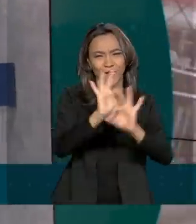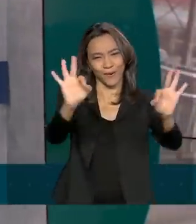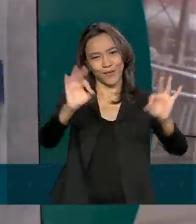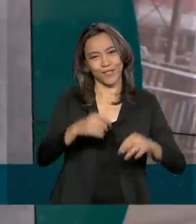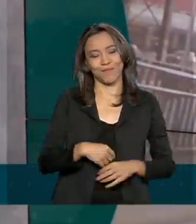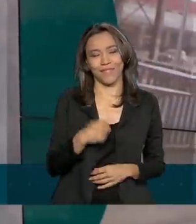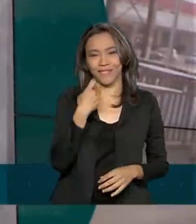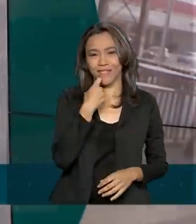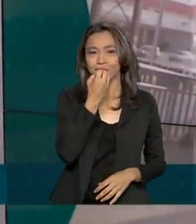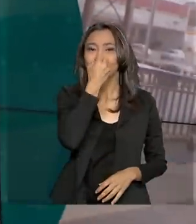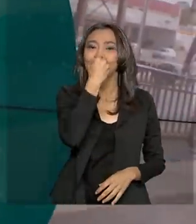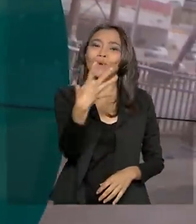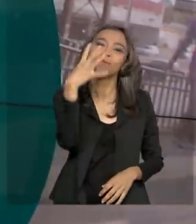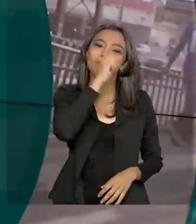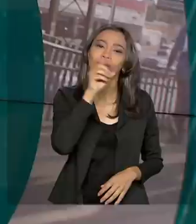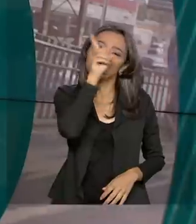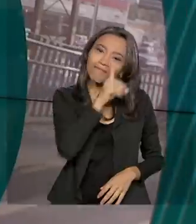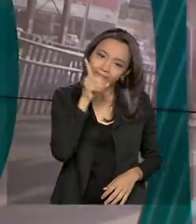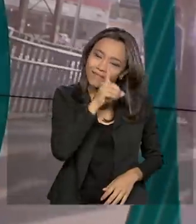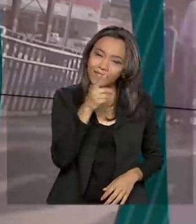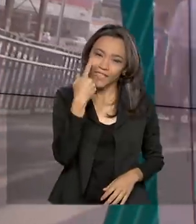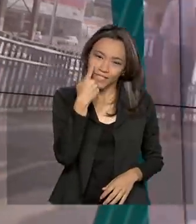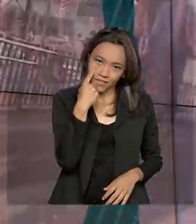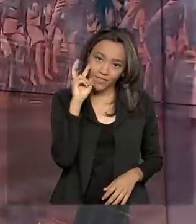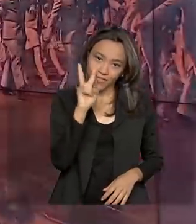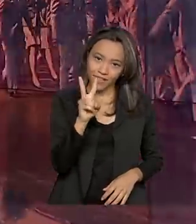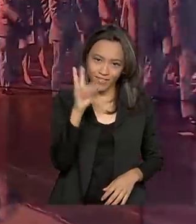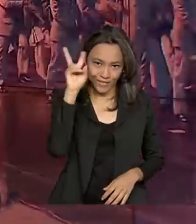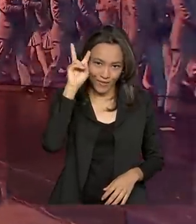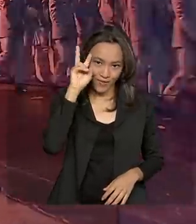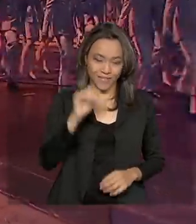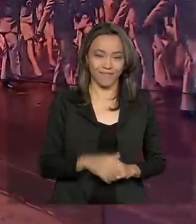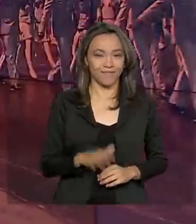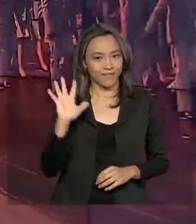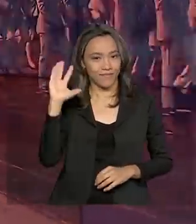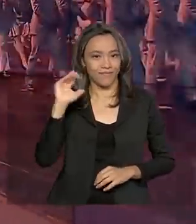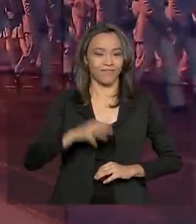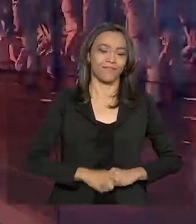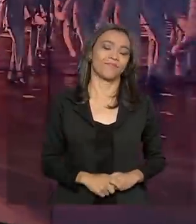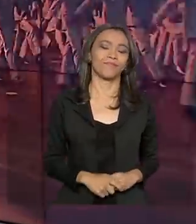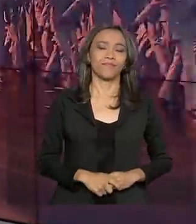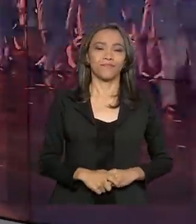sexta-feira para você, um bom fim de semana e a gente se vê na segunda-feira. Até lá!